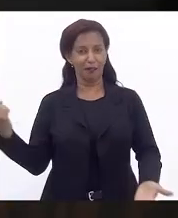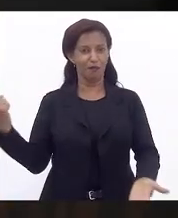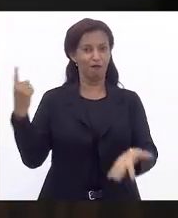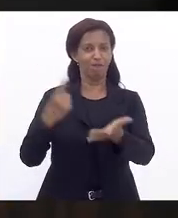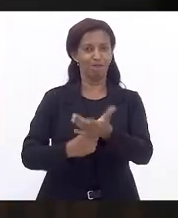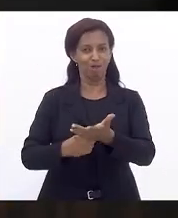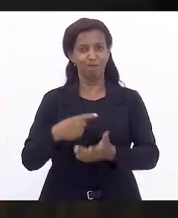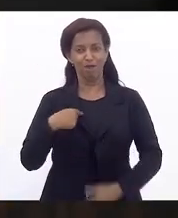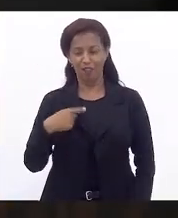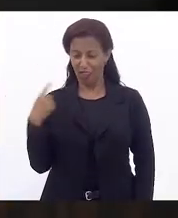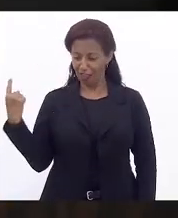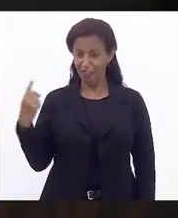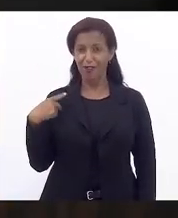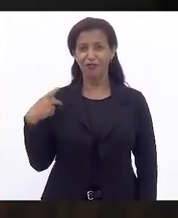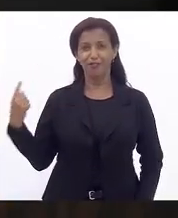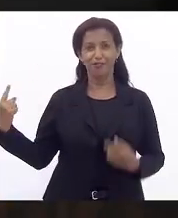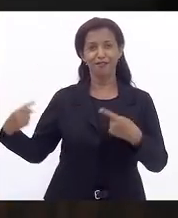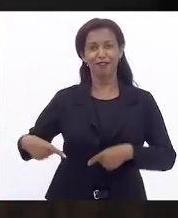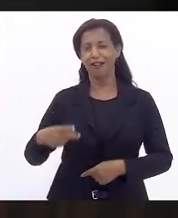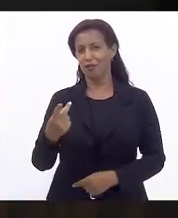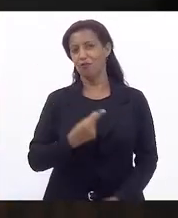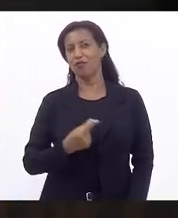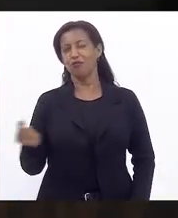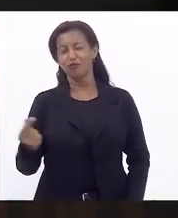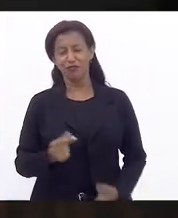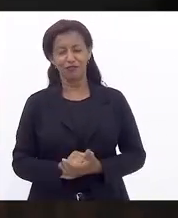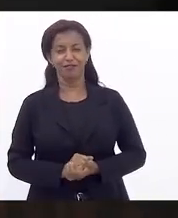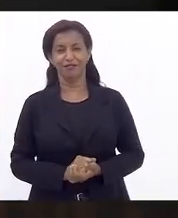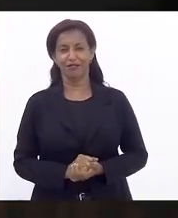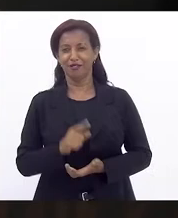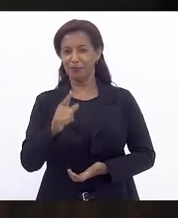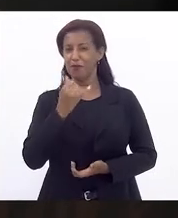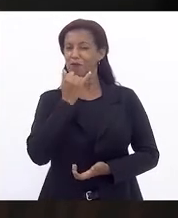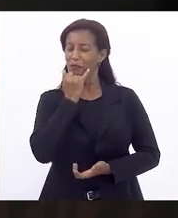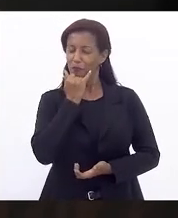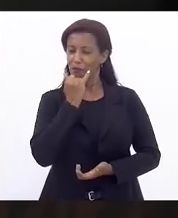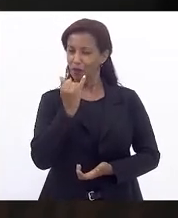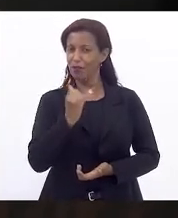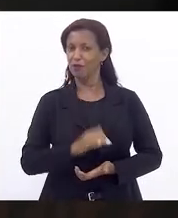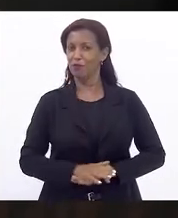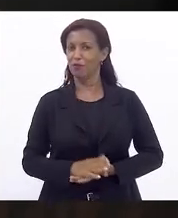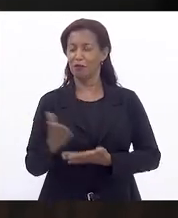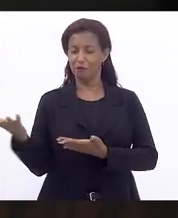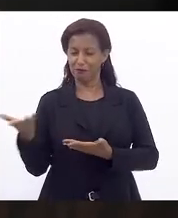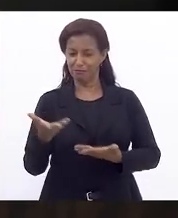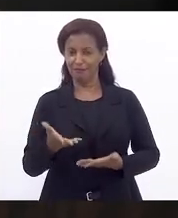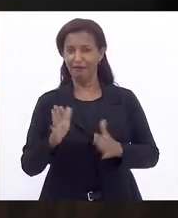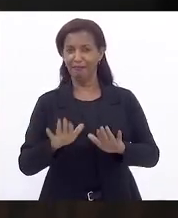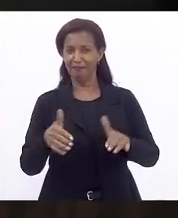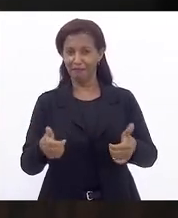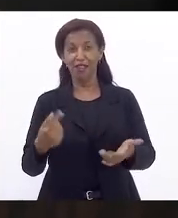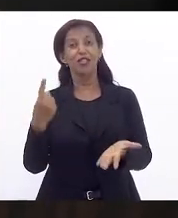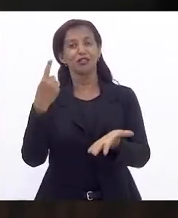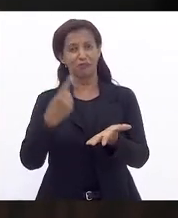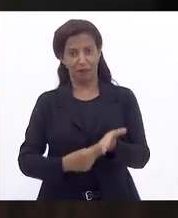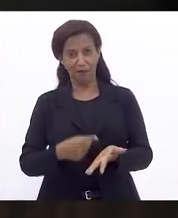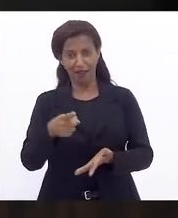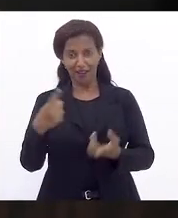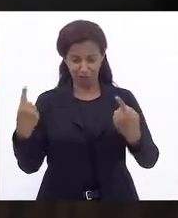fiz coro com a deputada Mônica e a Vossa Excelência tinha corrido o desafio. O me perdoa, a Vossa Excelência está apresentando. A gente marca,